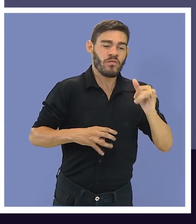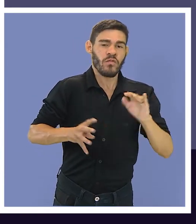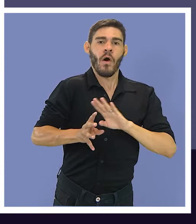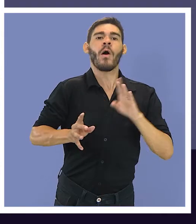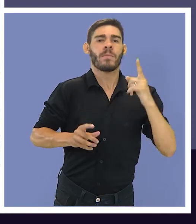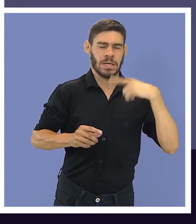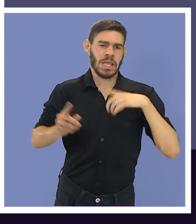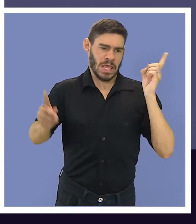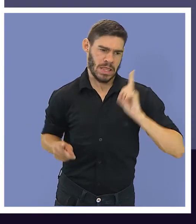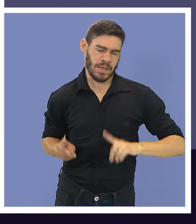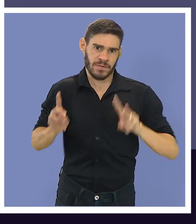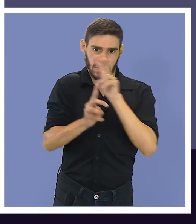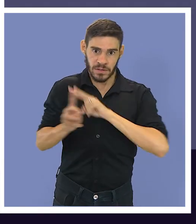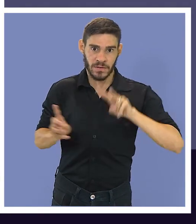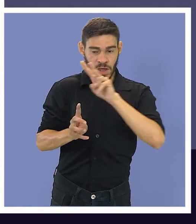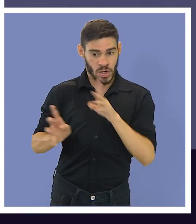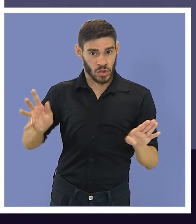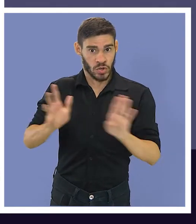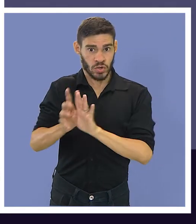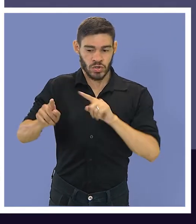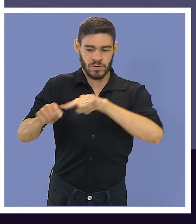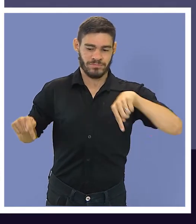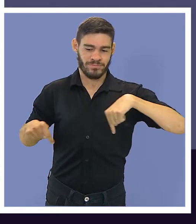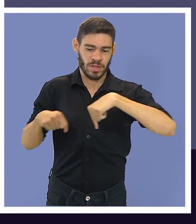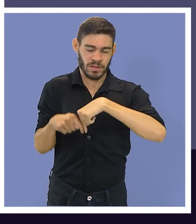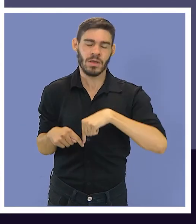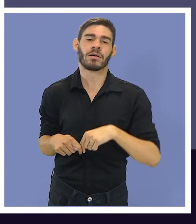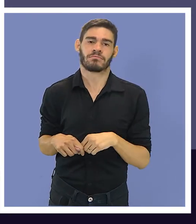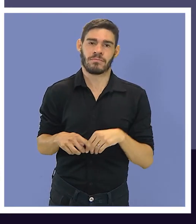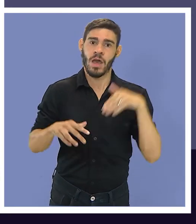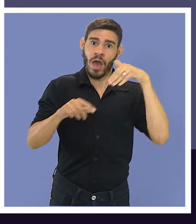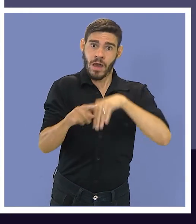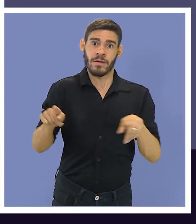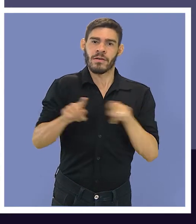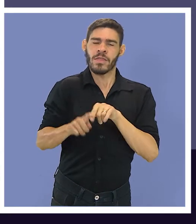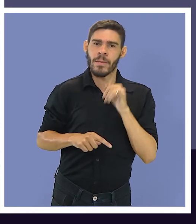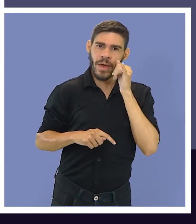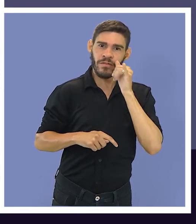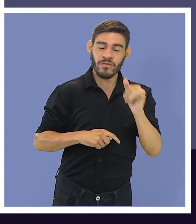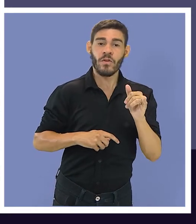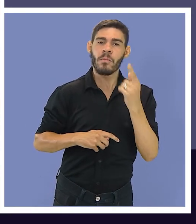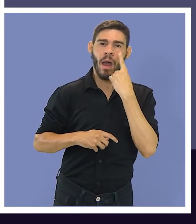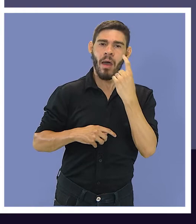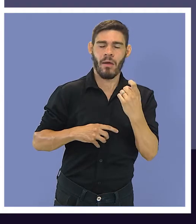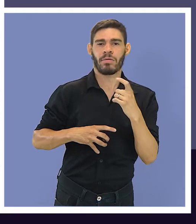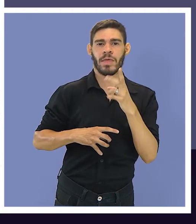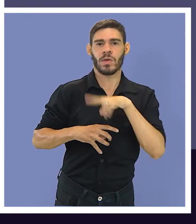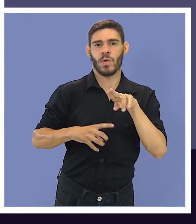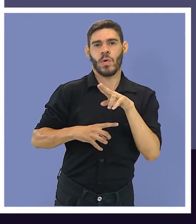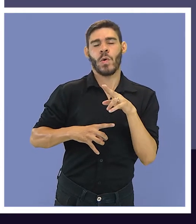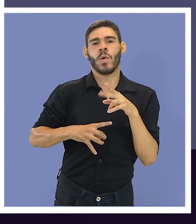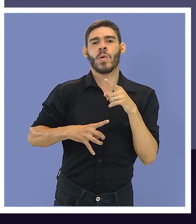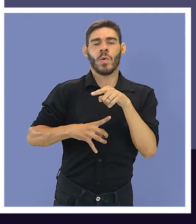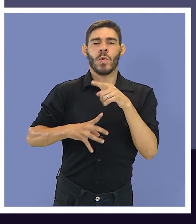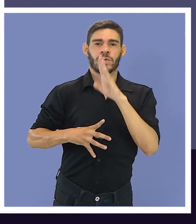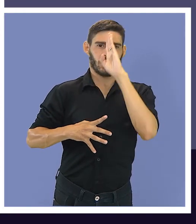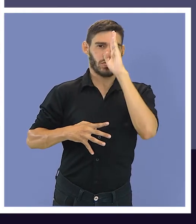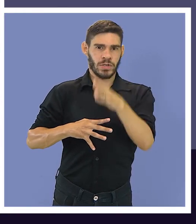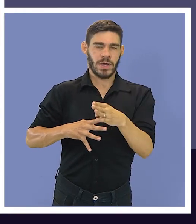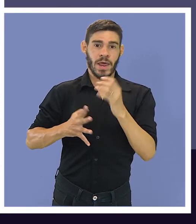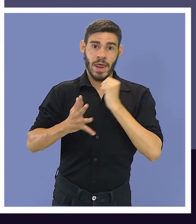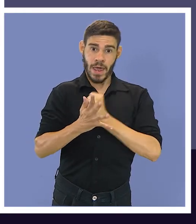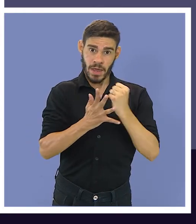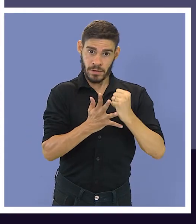informe ao mesário sobre a deficiência visual assim que chegar na sessão eleitoral. O eleitor também pode informar o interesse em usar o